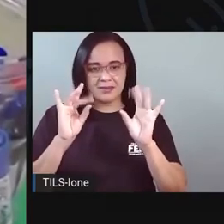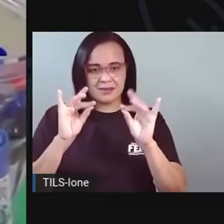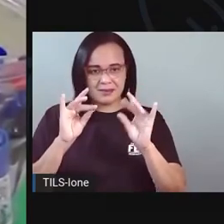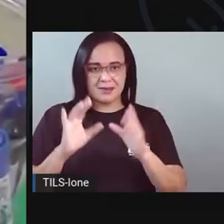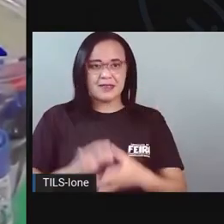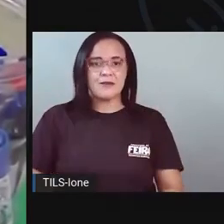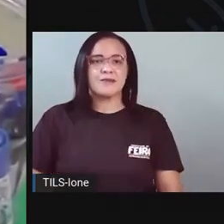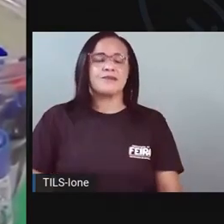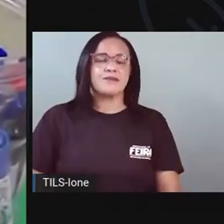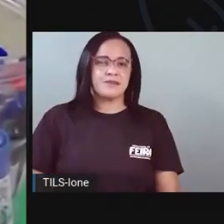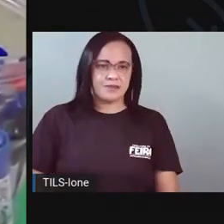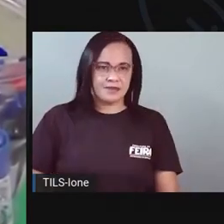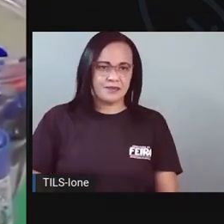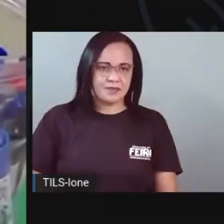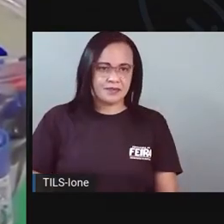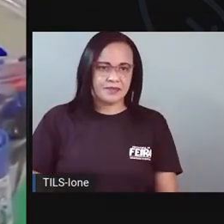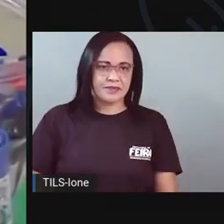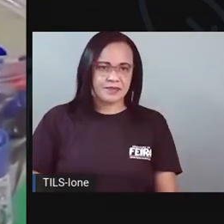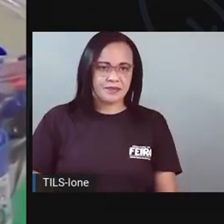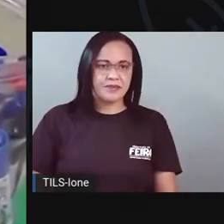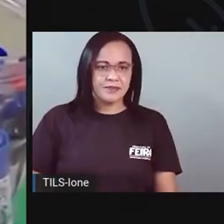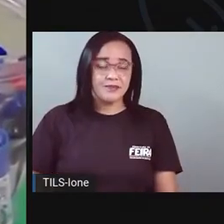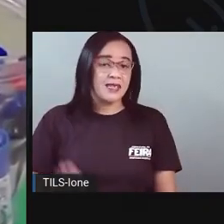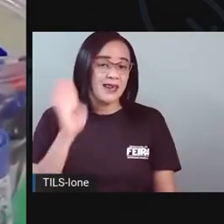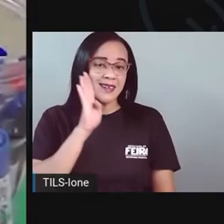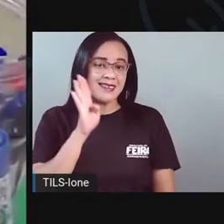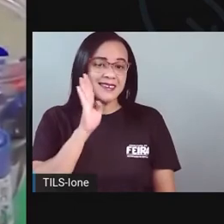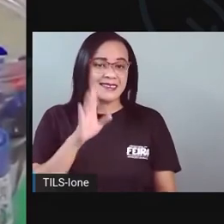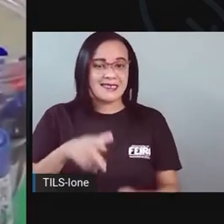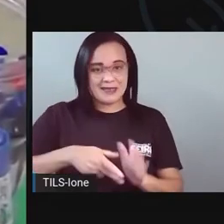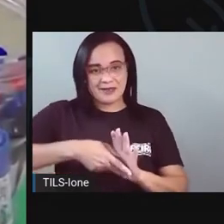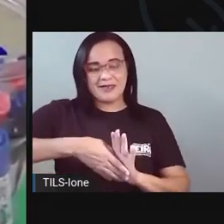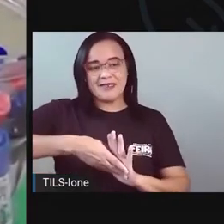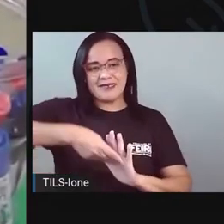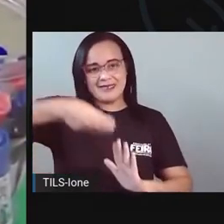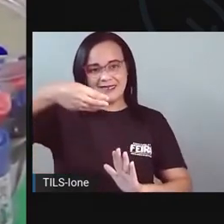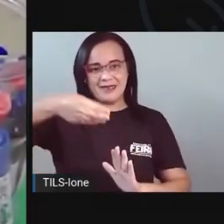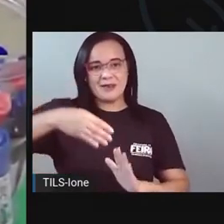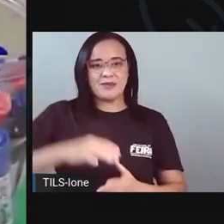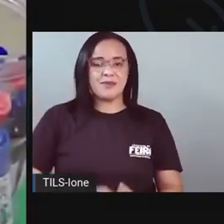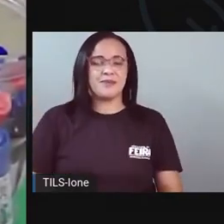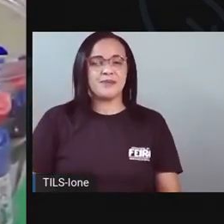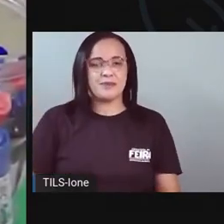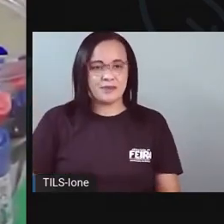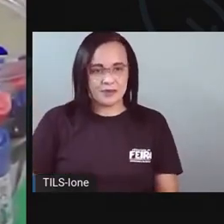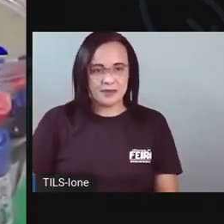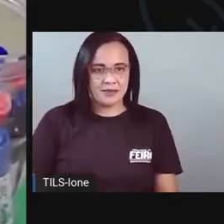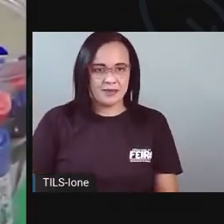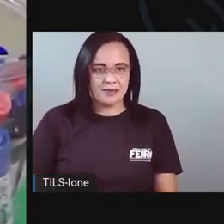E aqui é fita crepe, que é bem bacana. Ó, a gente vai chegar aqui e vai fazer assim, ó.